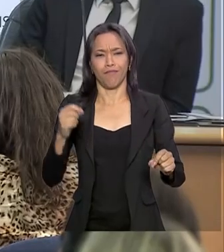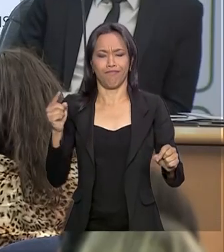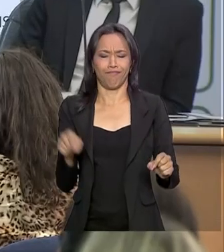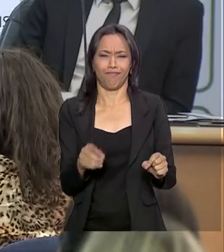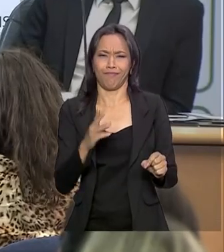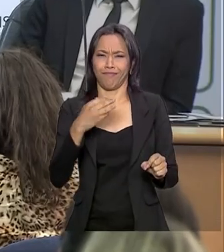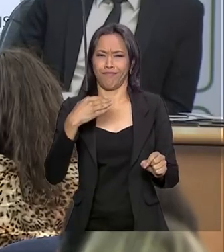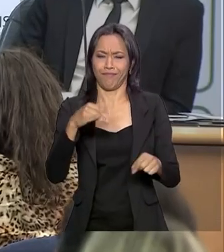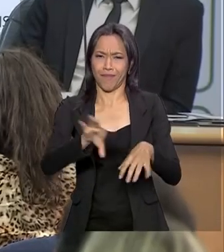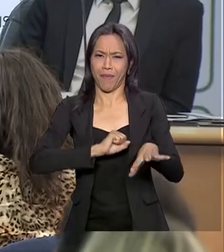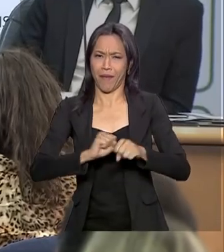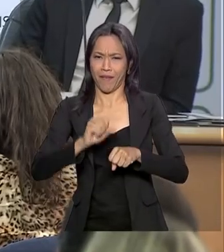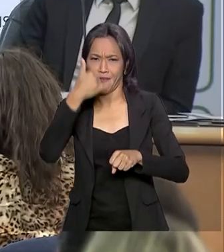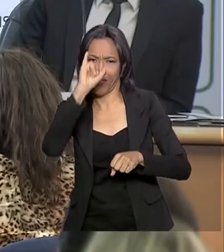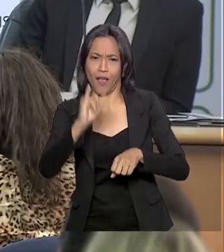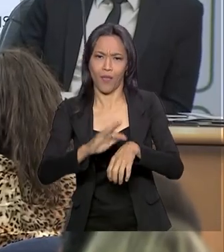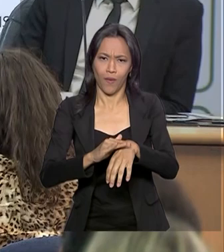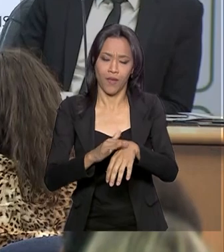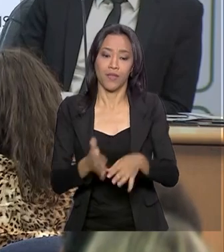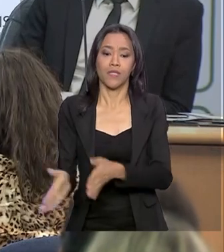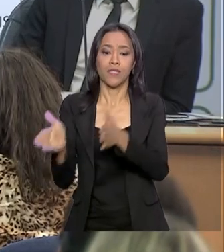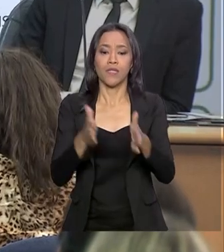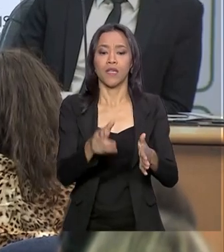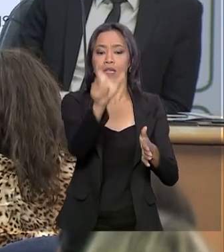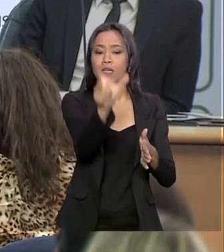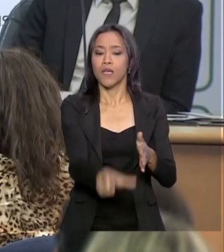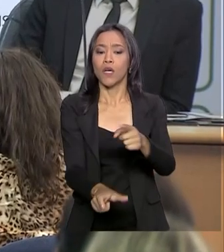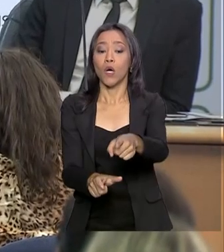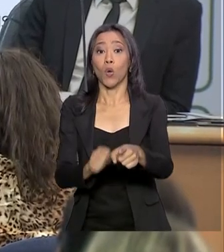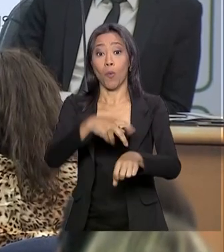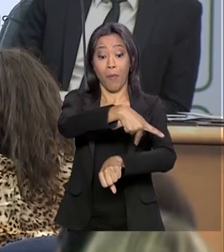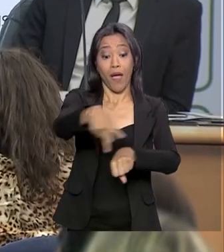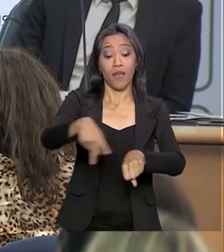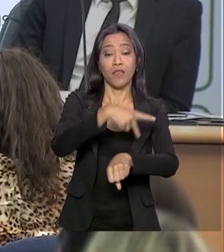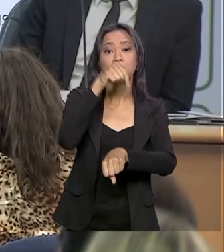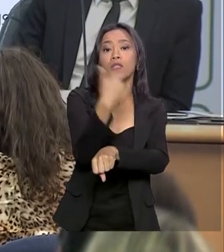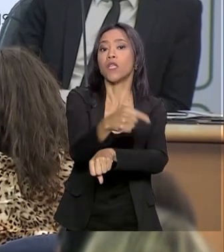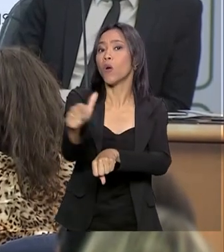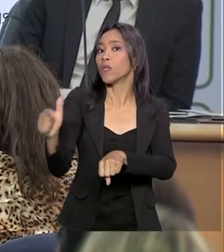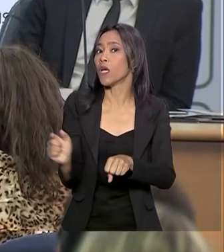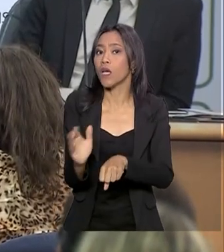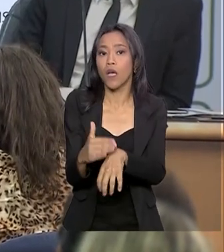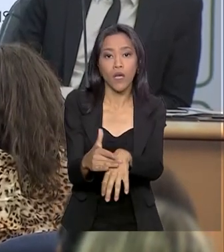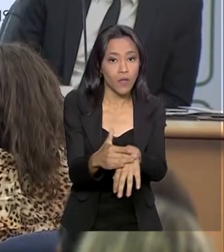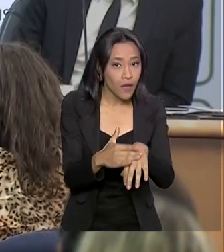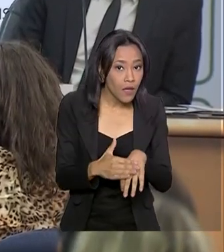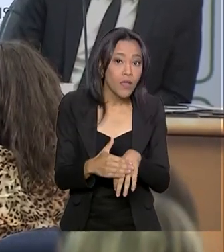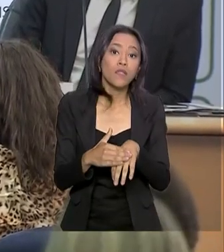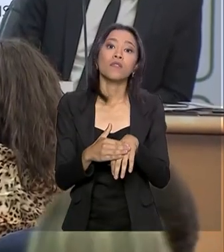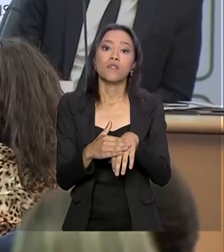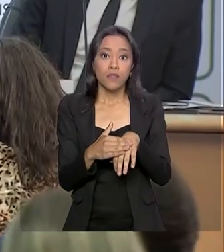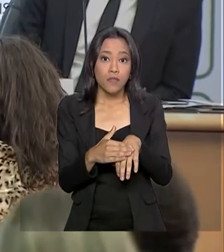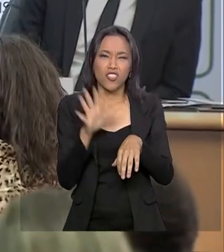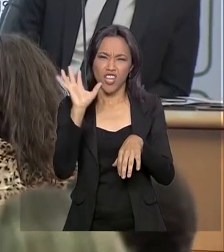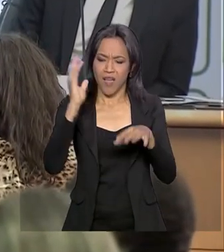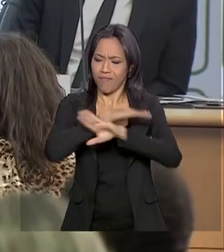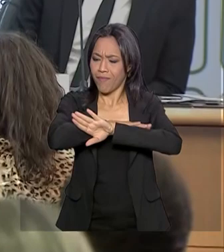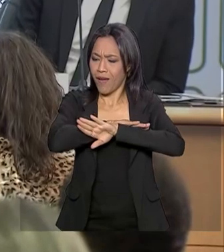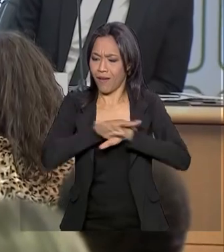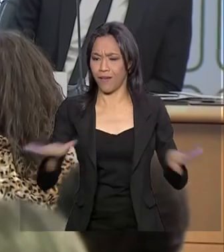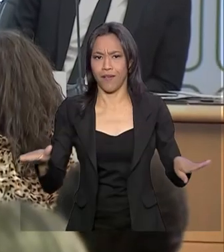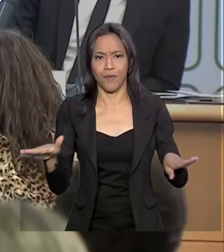Para um país se considerar como livre do sarampo, ou seja, o sarampo está eliminado,